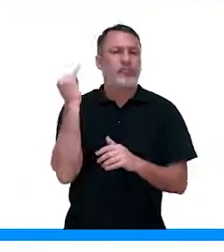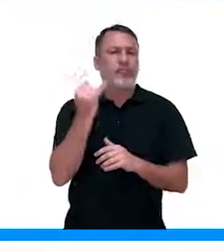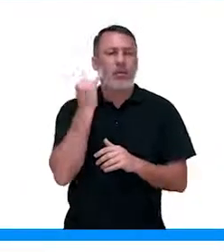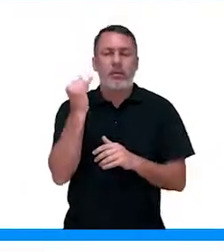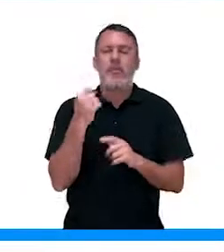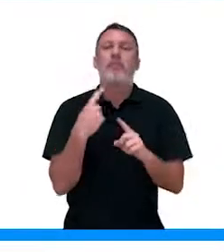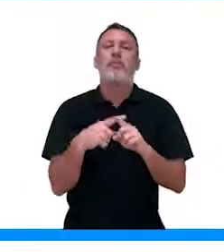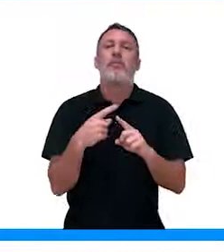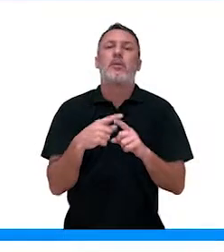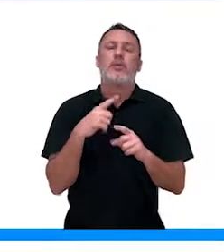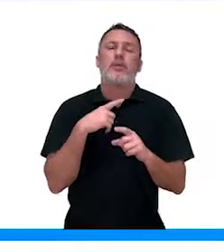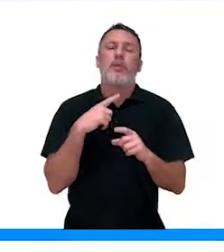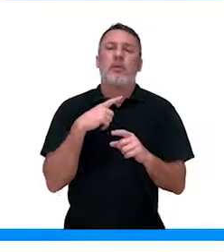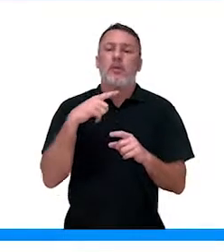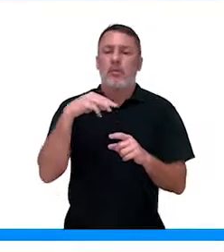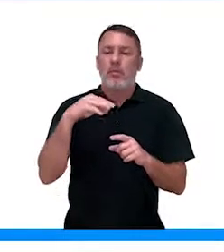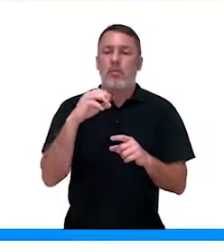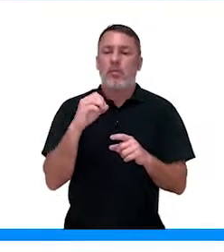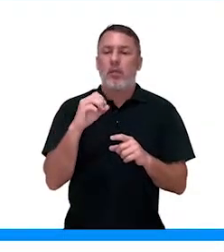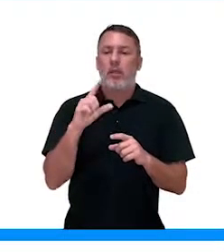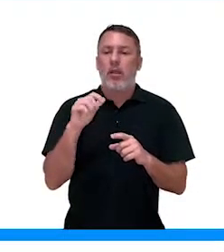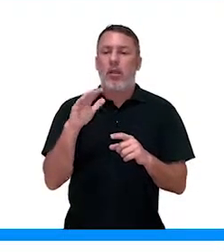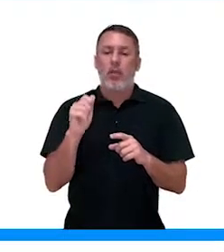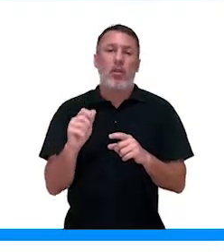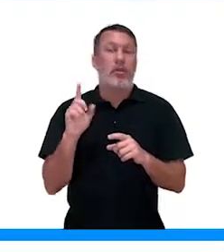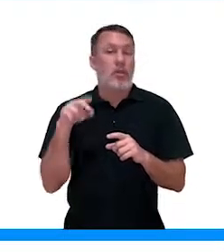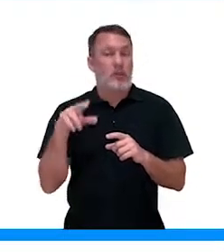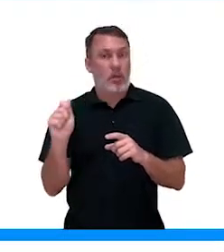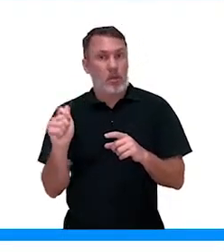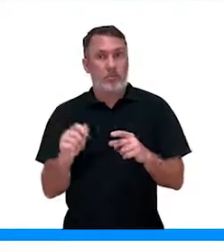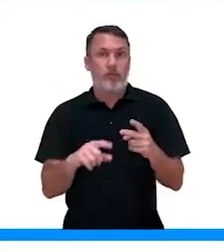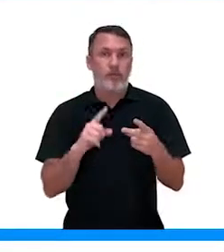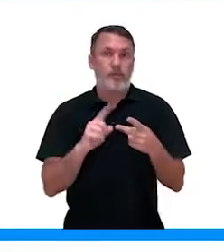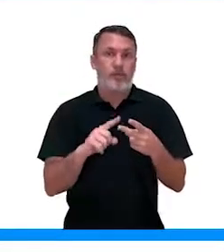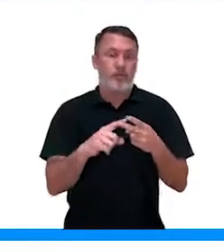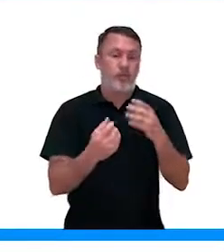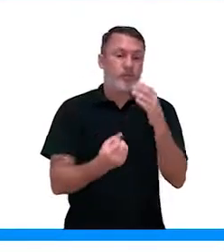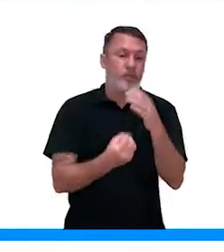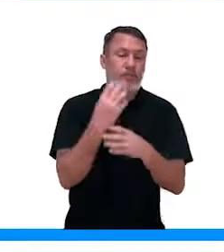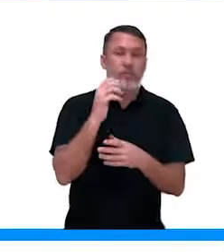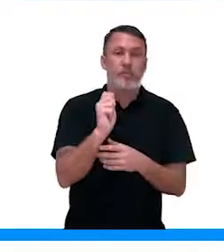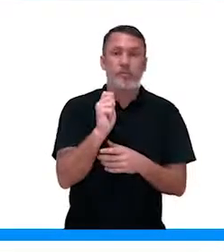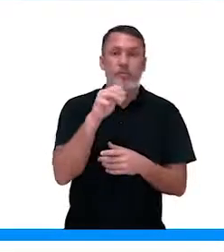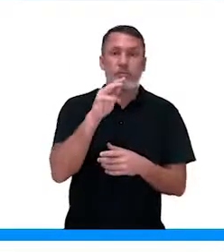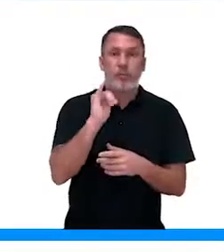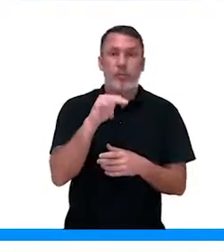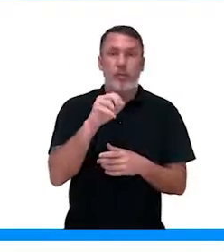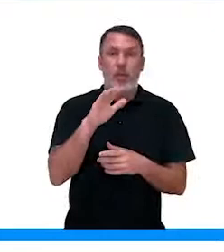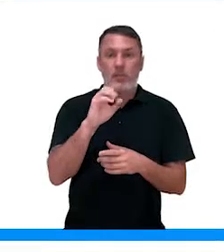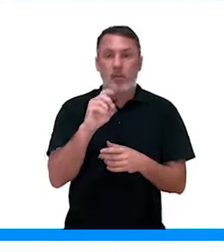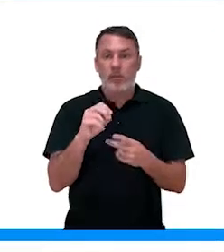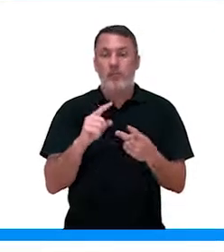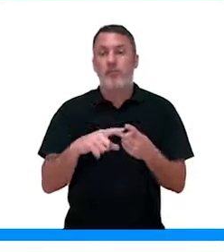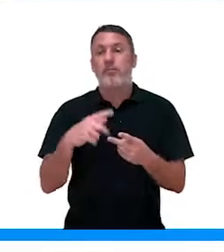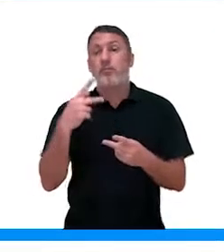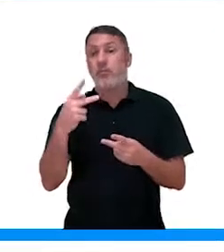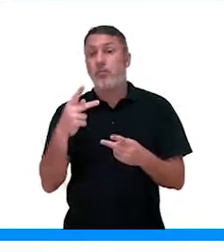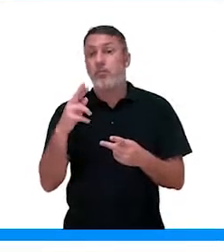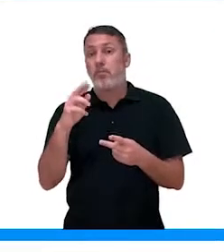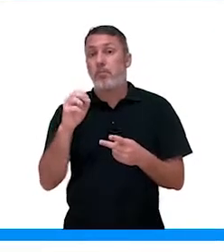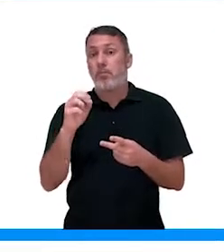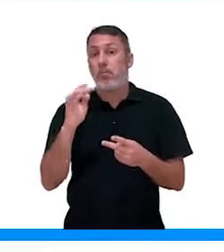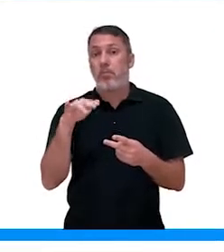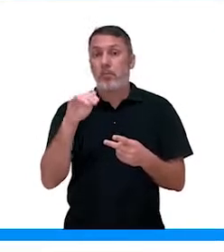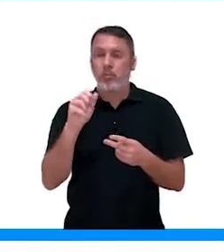essencial para formar moléculas de DNA, ele é essencial para formar aminoácidos, proteínas.